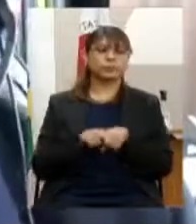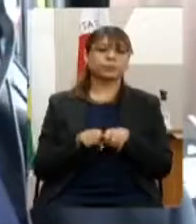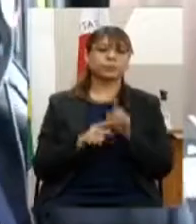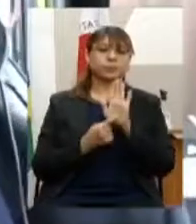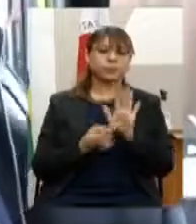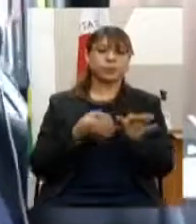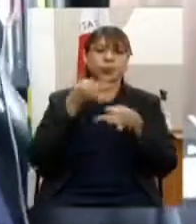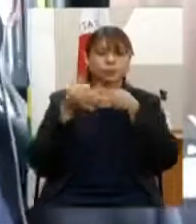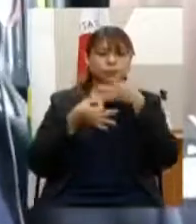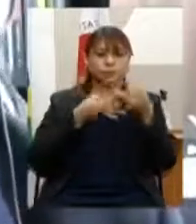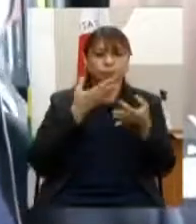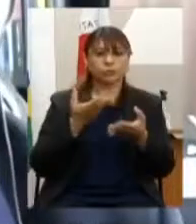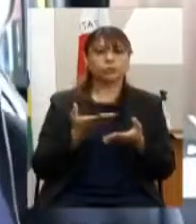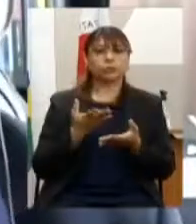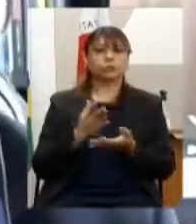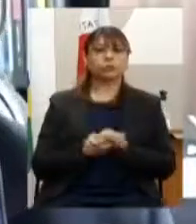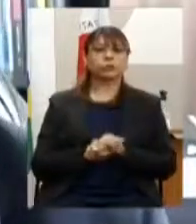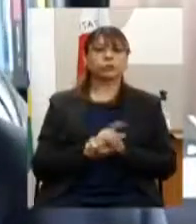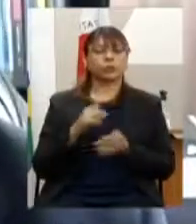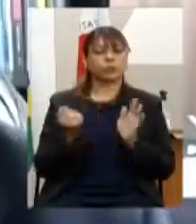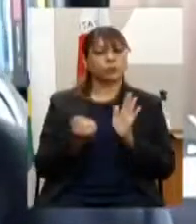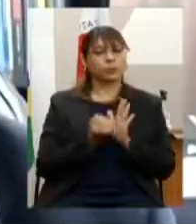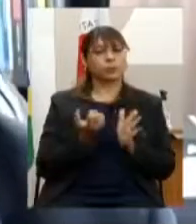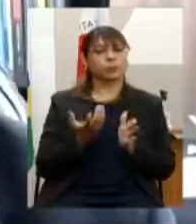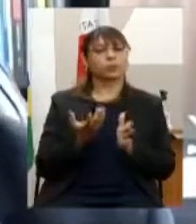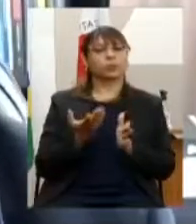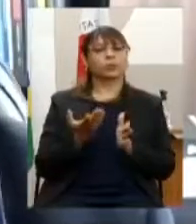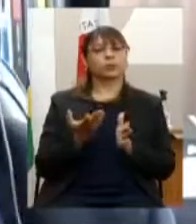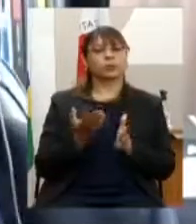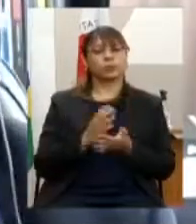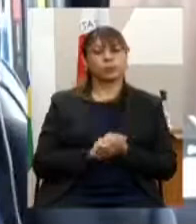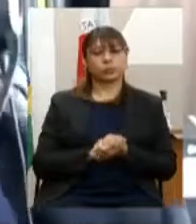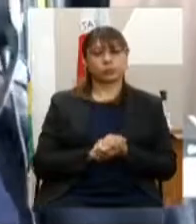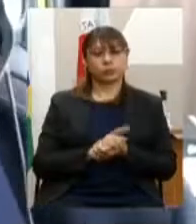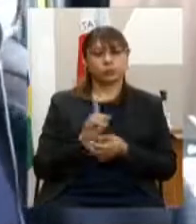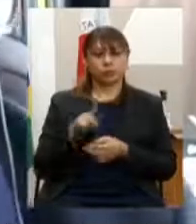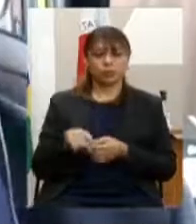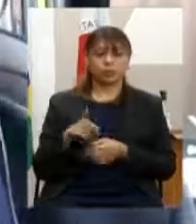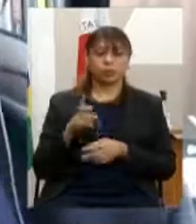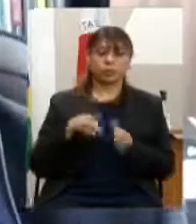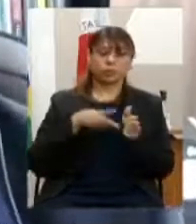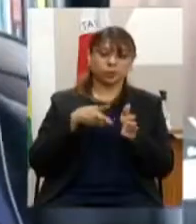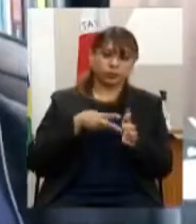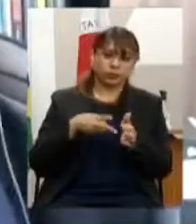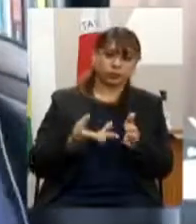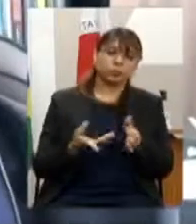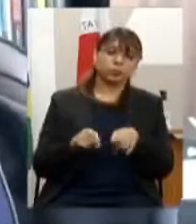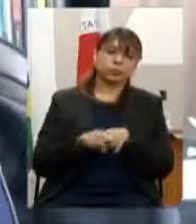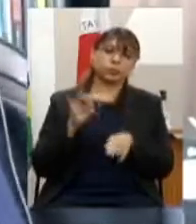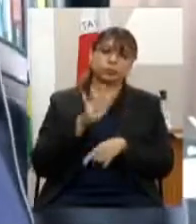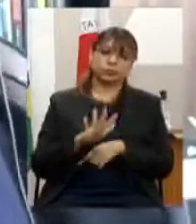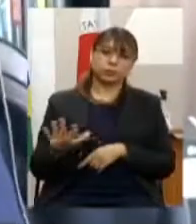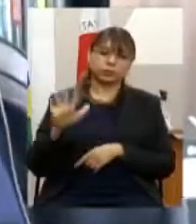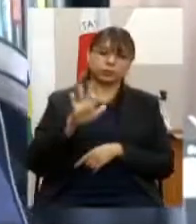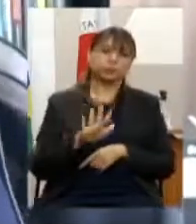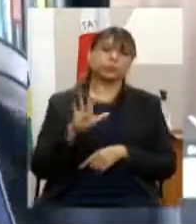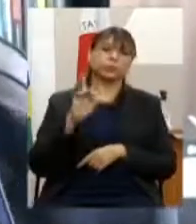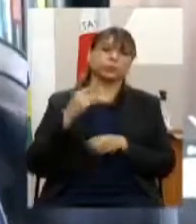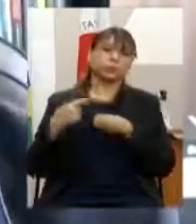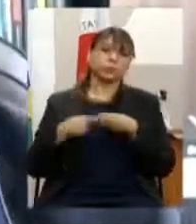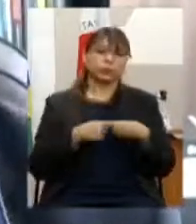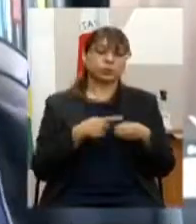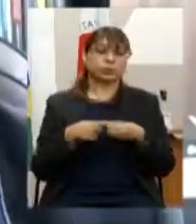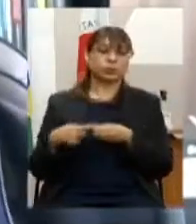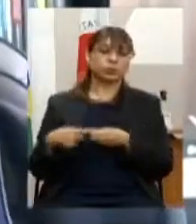relacionadas ao patrimônio cultural ferroviário com discussão sobre as competências federal e municipal e nesse